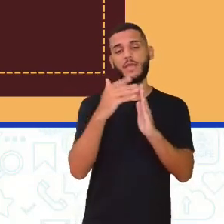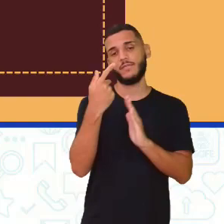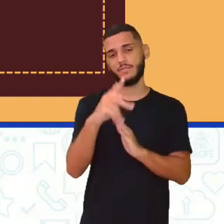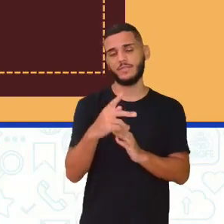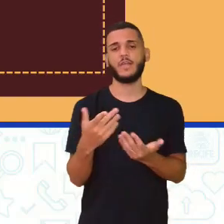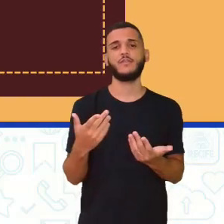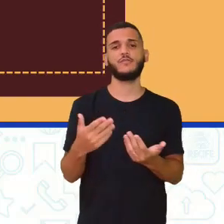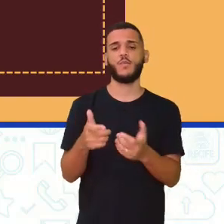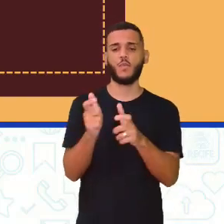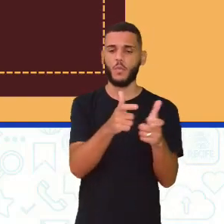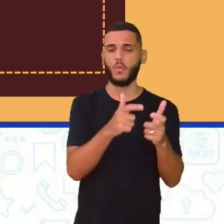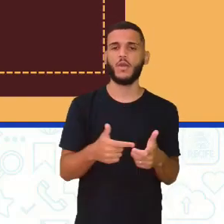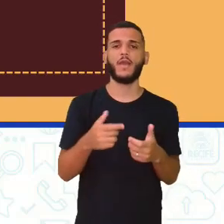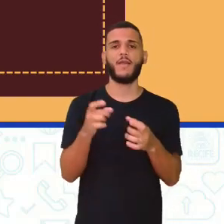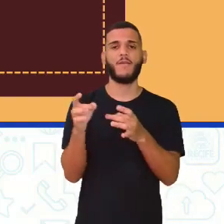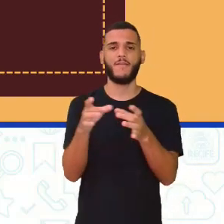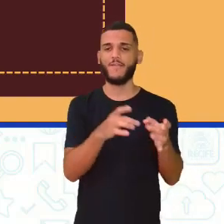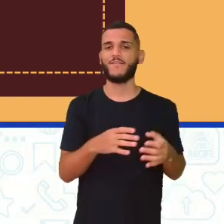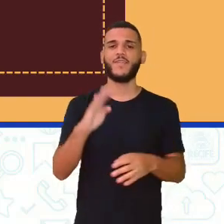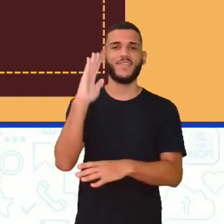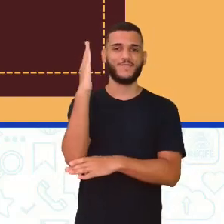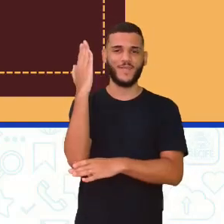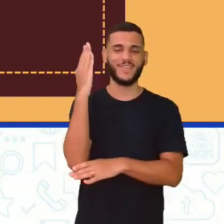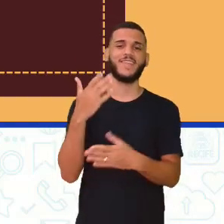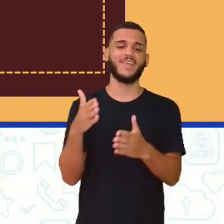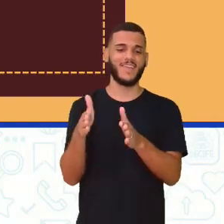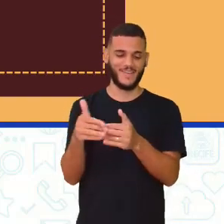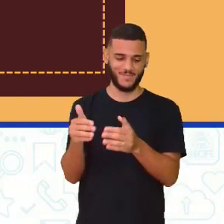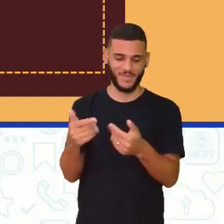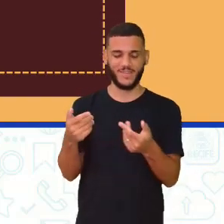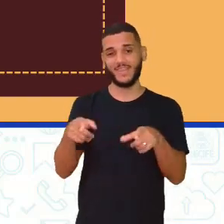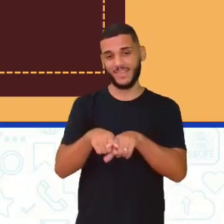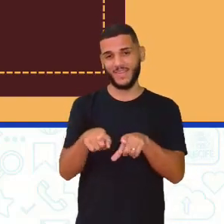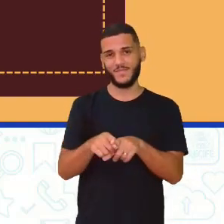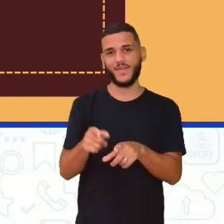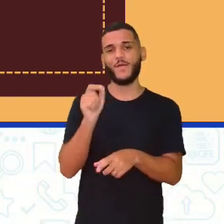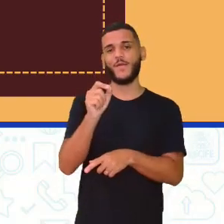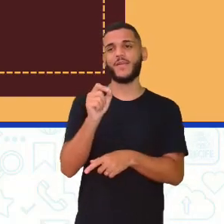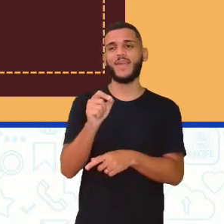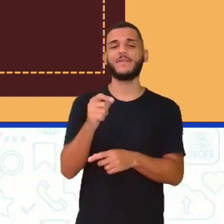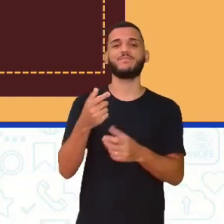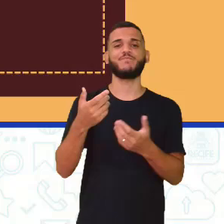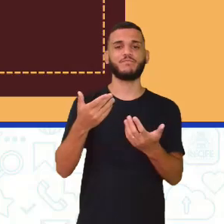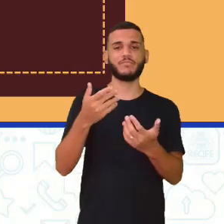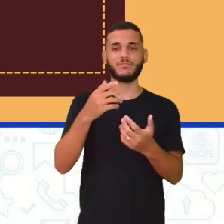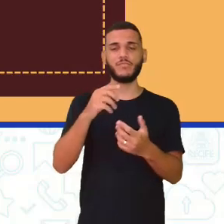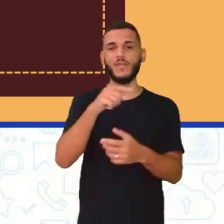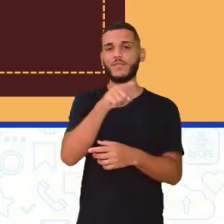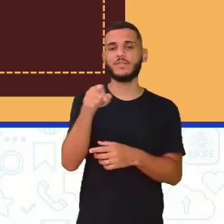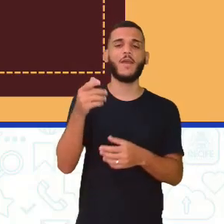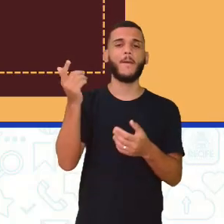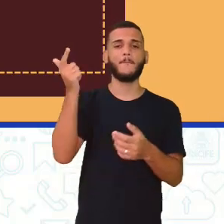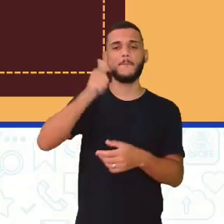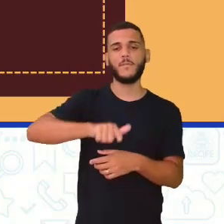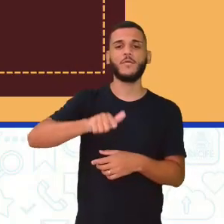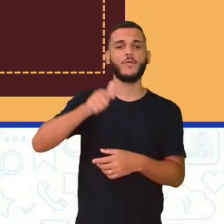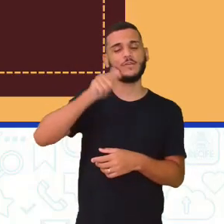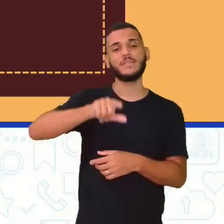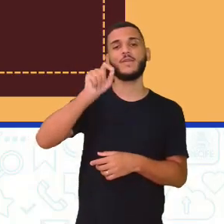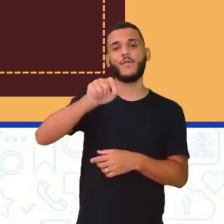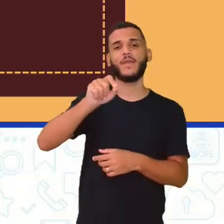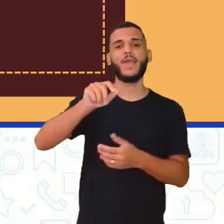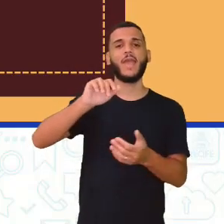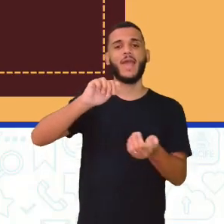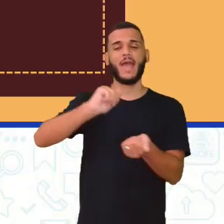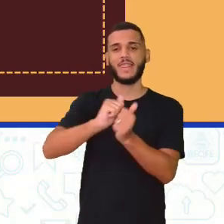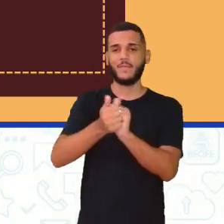madeireira. Diz, moço, me arrume aí, né? Pode improvisar uma bola aí ou conseguir uma bola de tênis